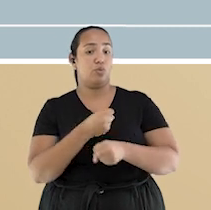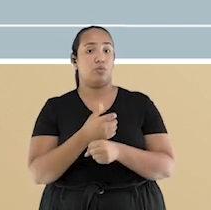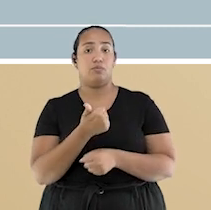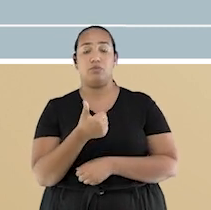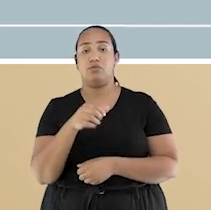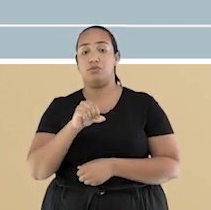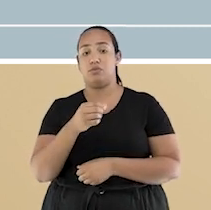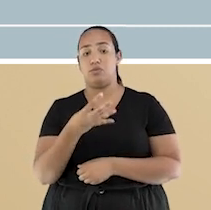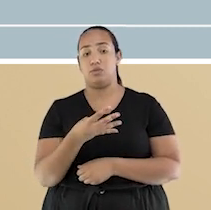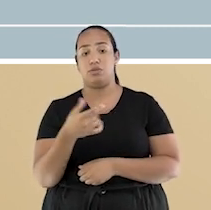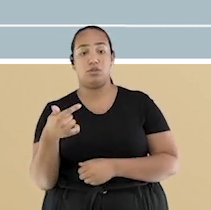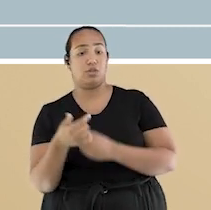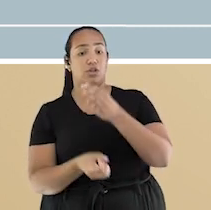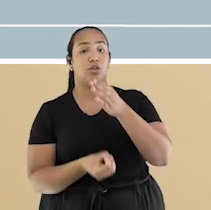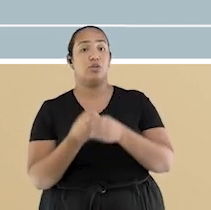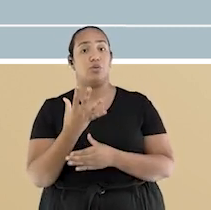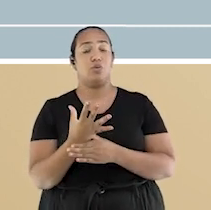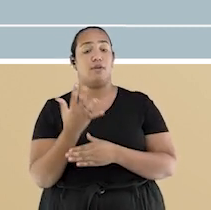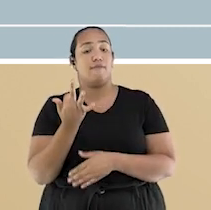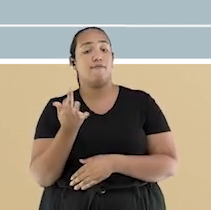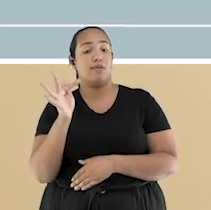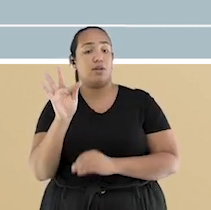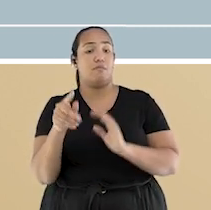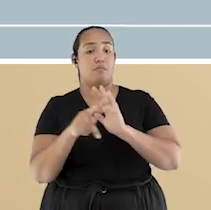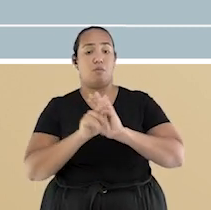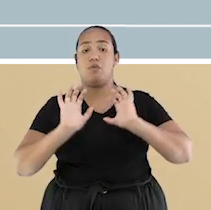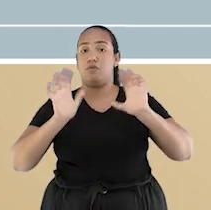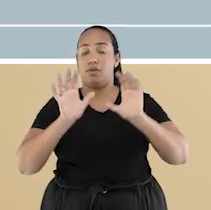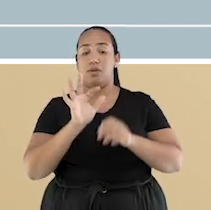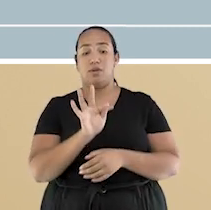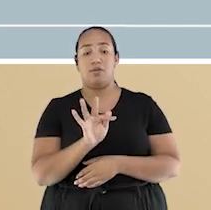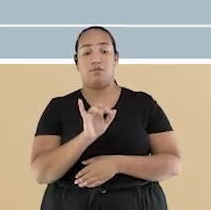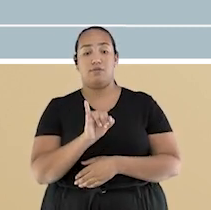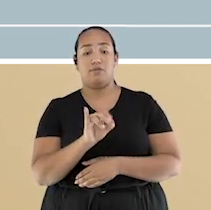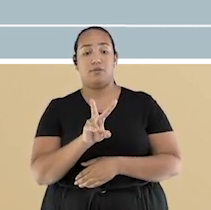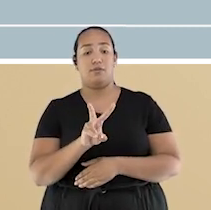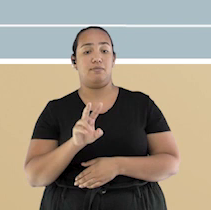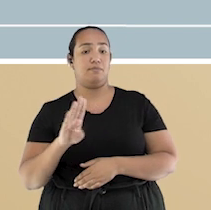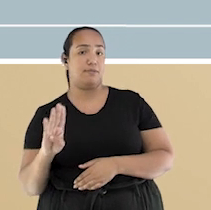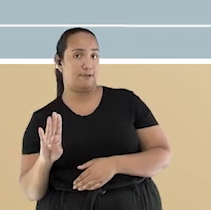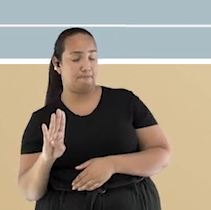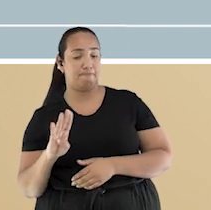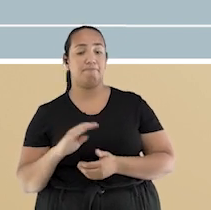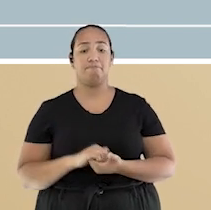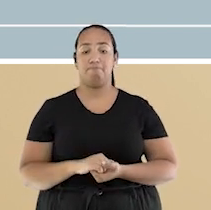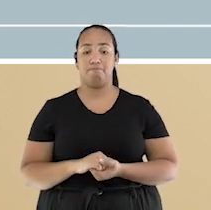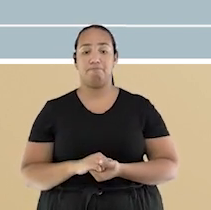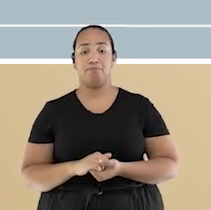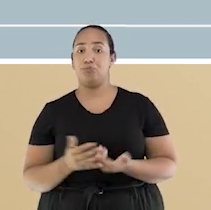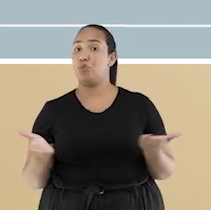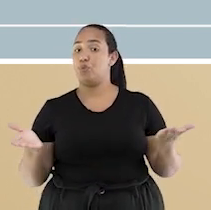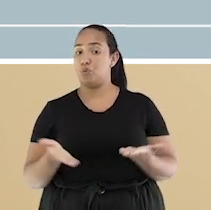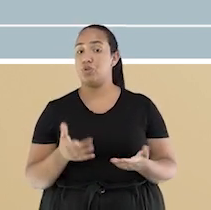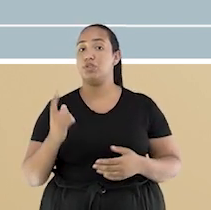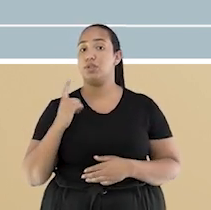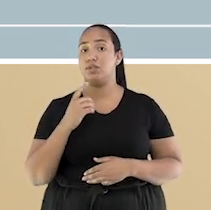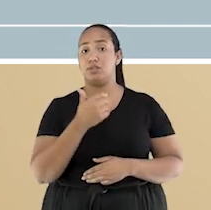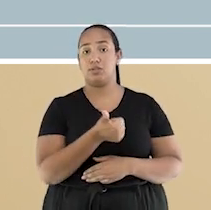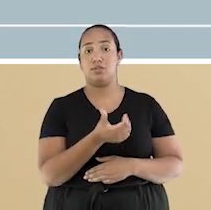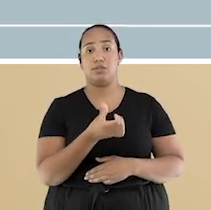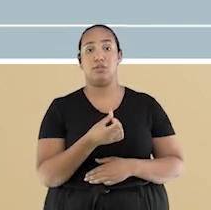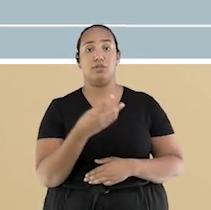de Vôlei na França, a FIVB, que teve como primeiro presidente Paulo Lilbalt. Atualmente, são